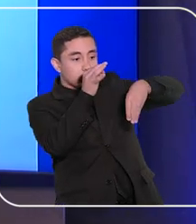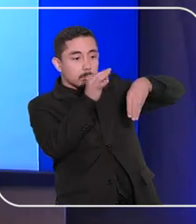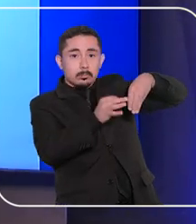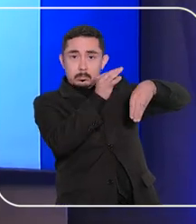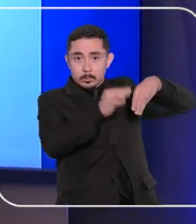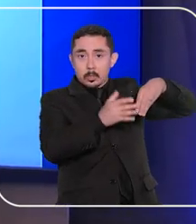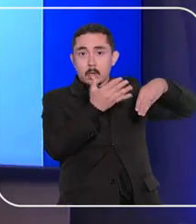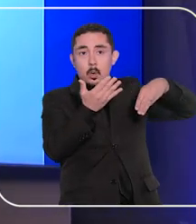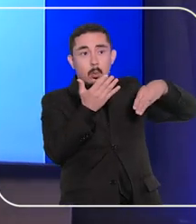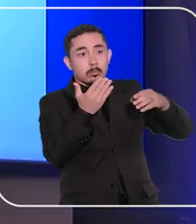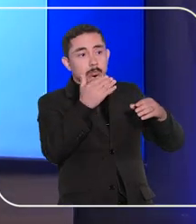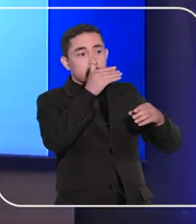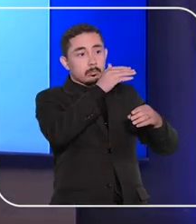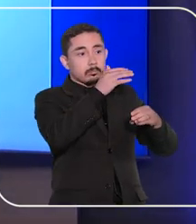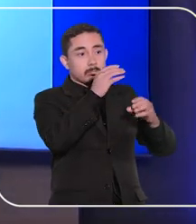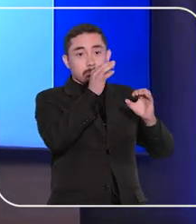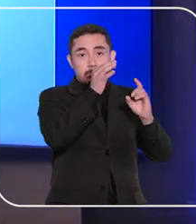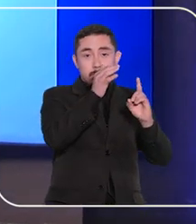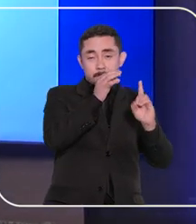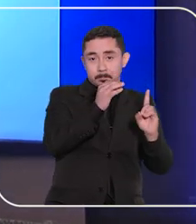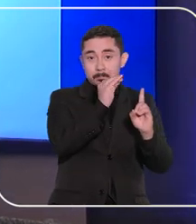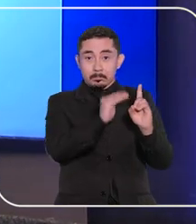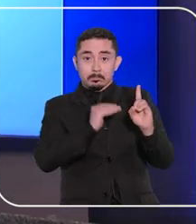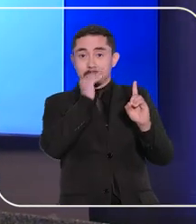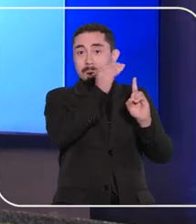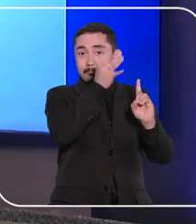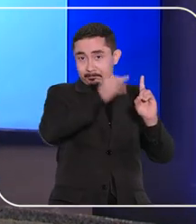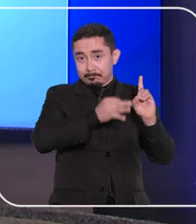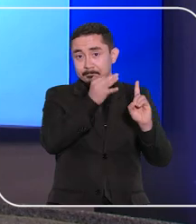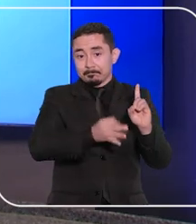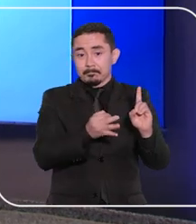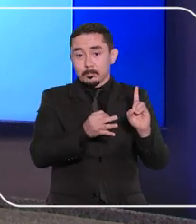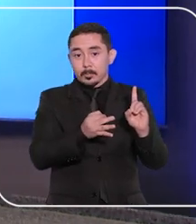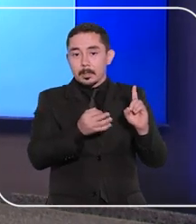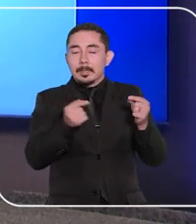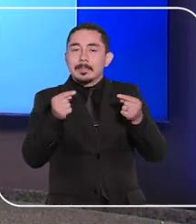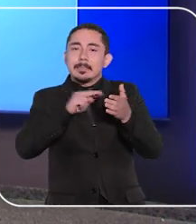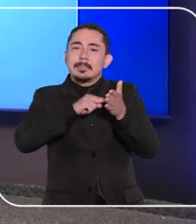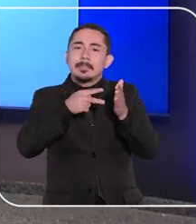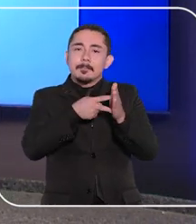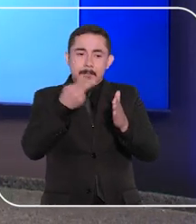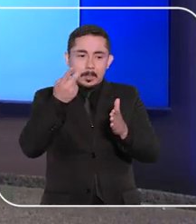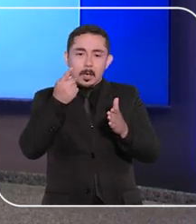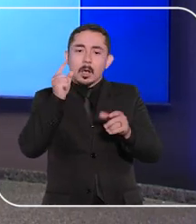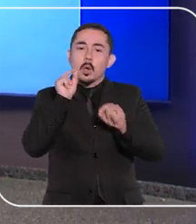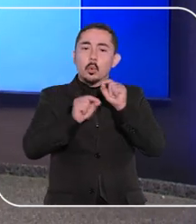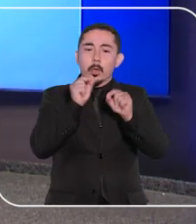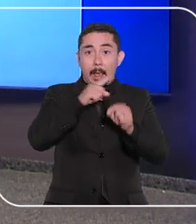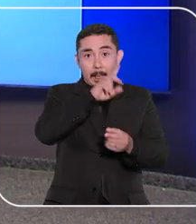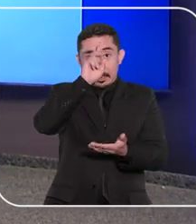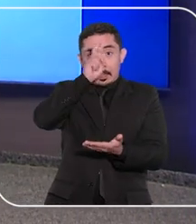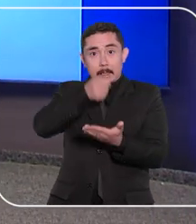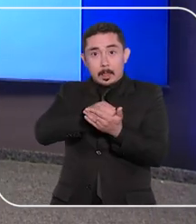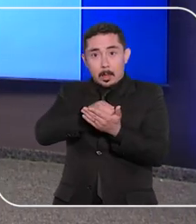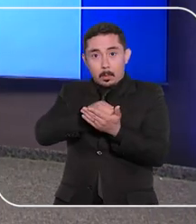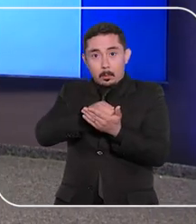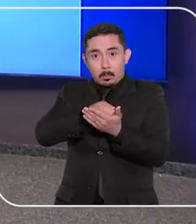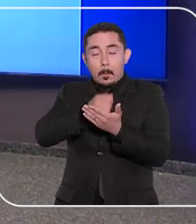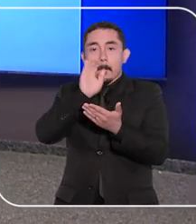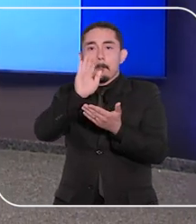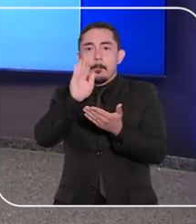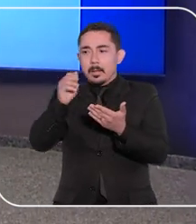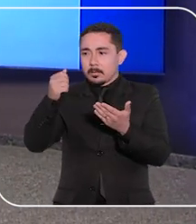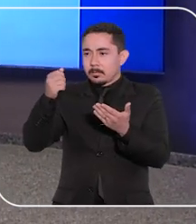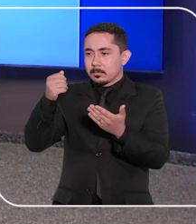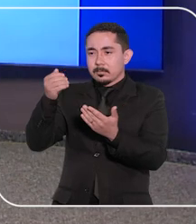ministro decide de ofício, isso quer dizer que o magistrado tomou uma decisão sem precisar de